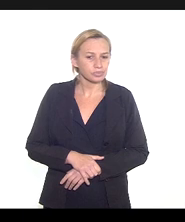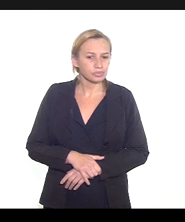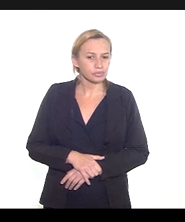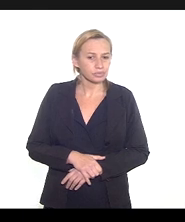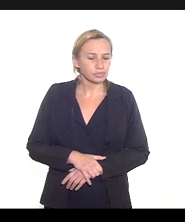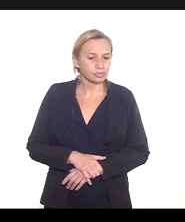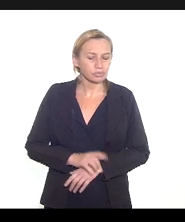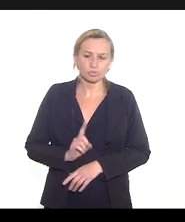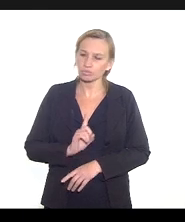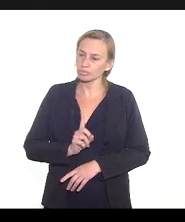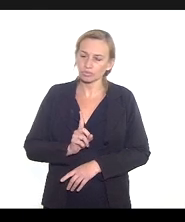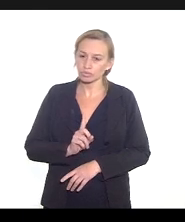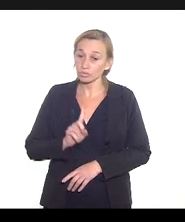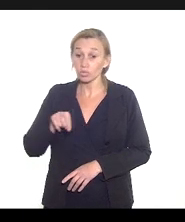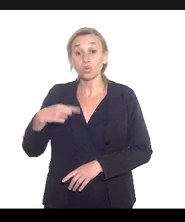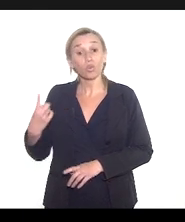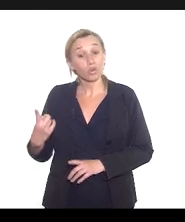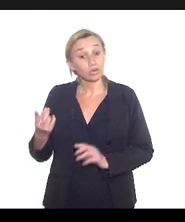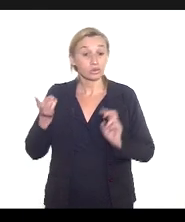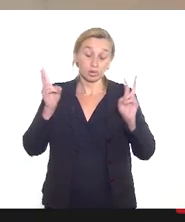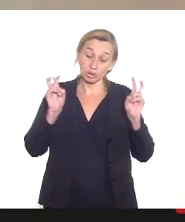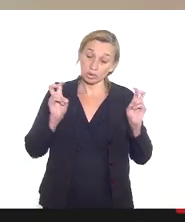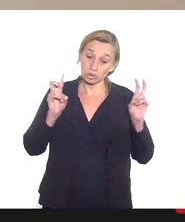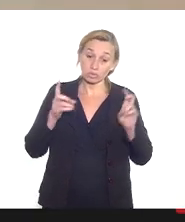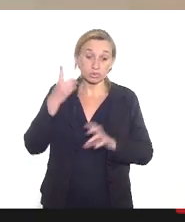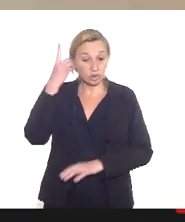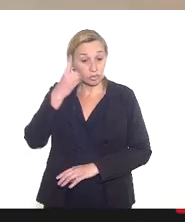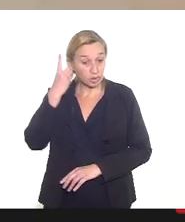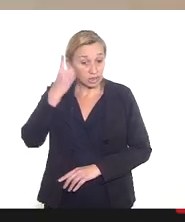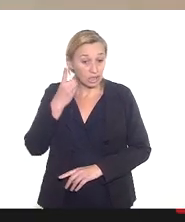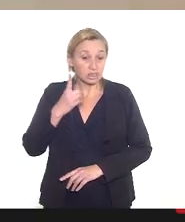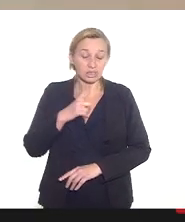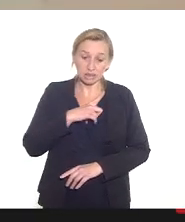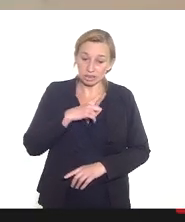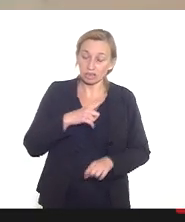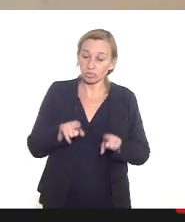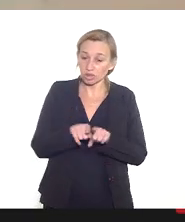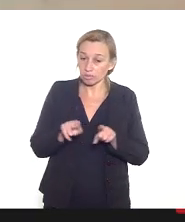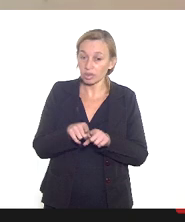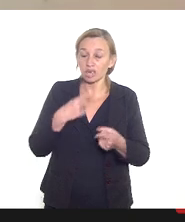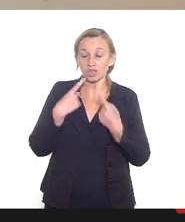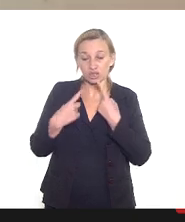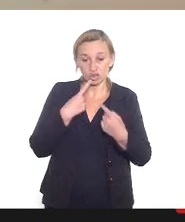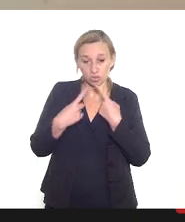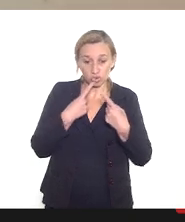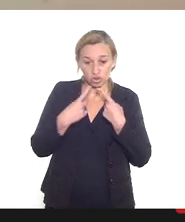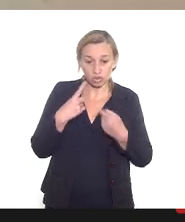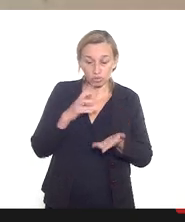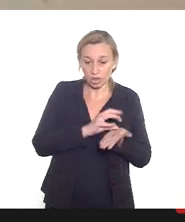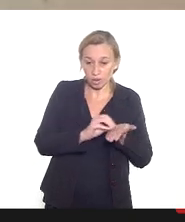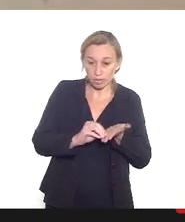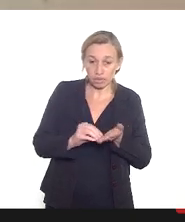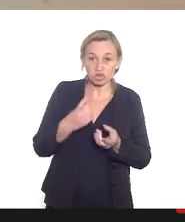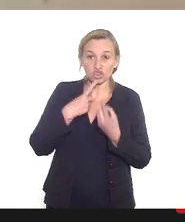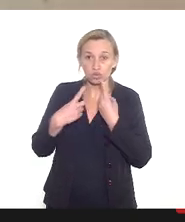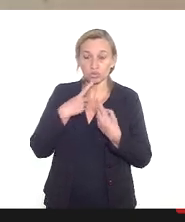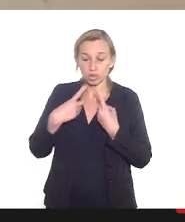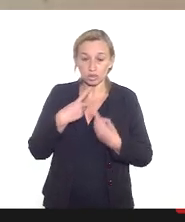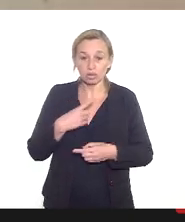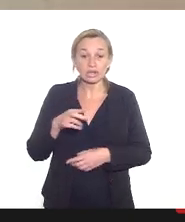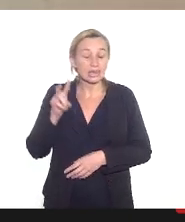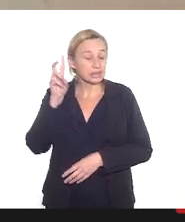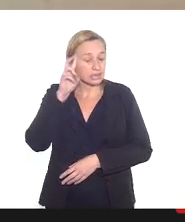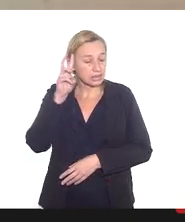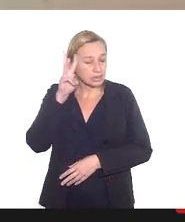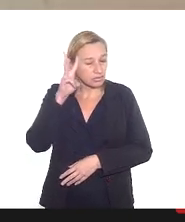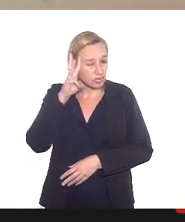não o outro assunto deputada que nós estamos também discutindo e vamos colocar na pauta dessa discussão terça